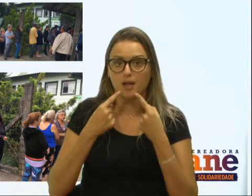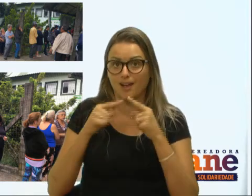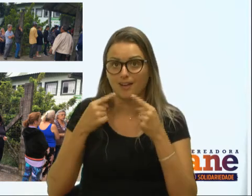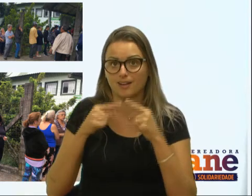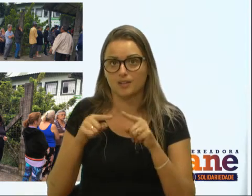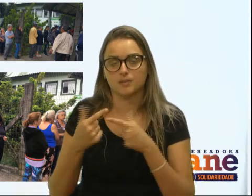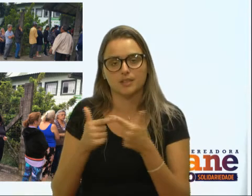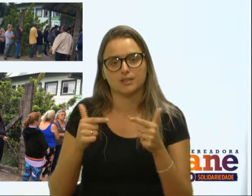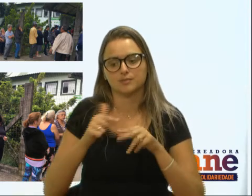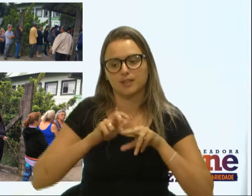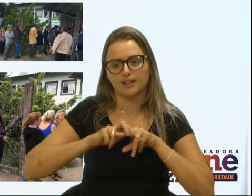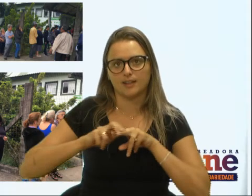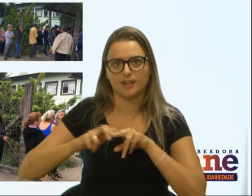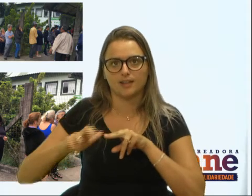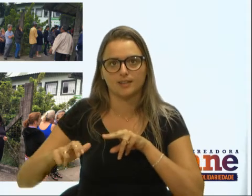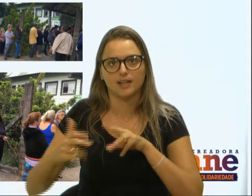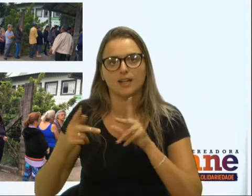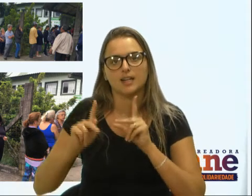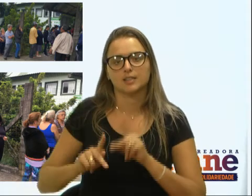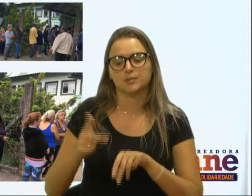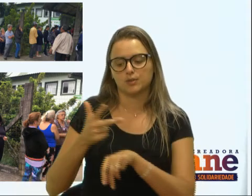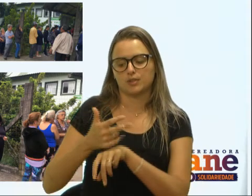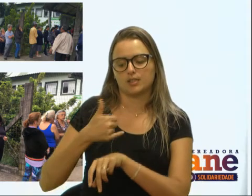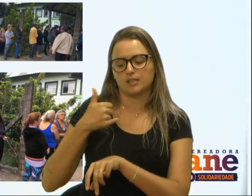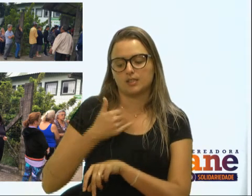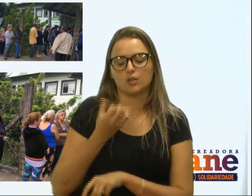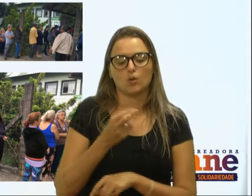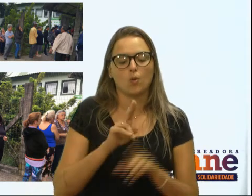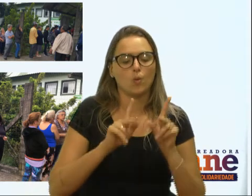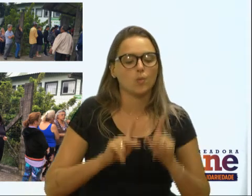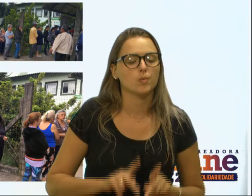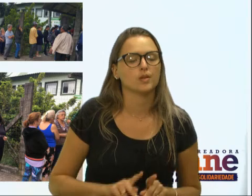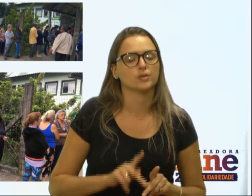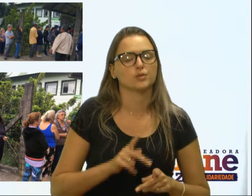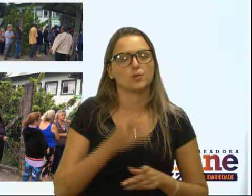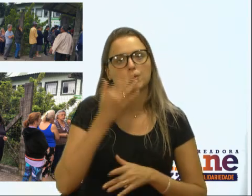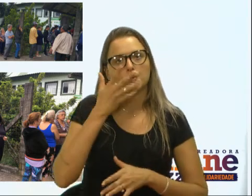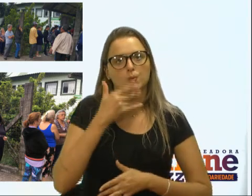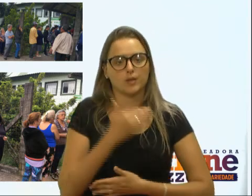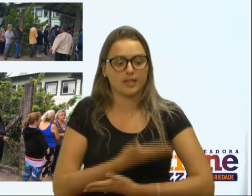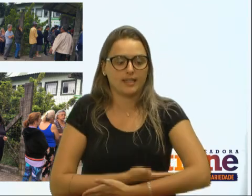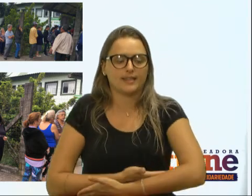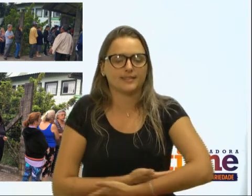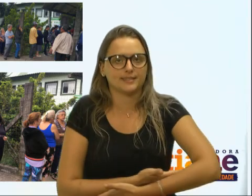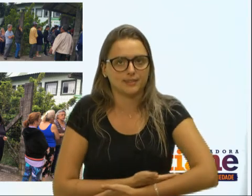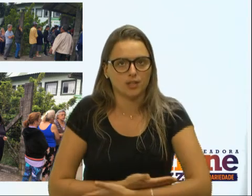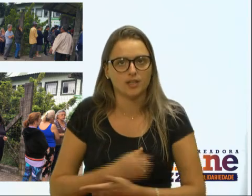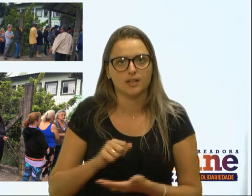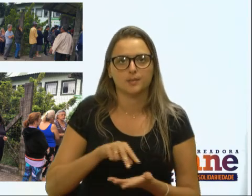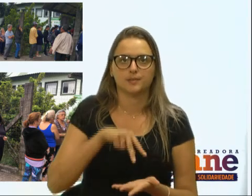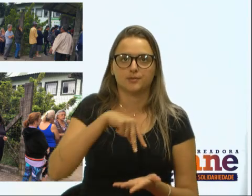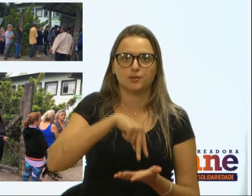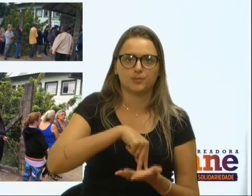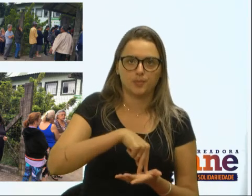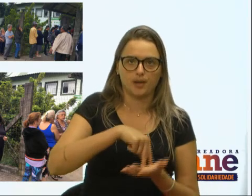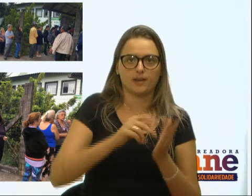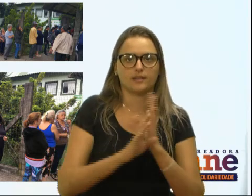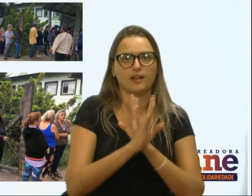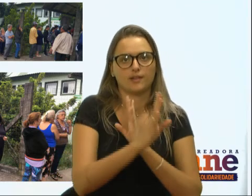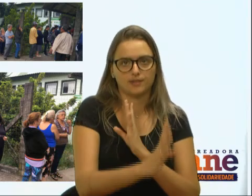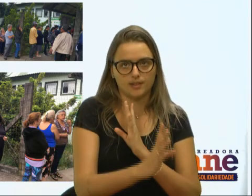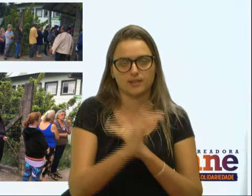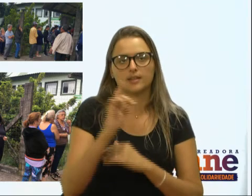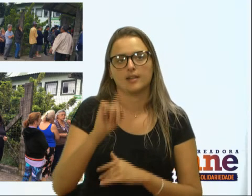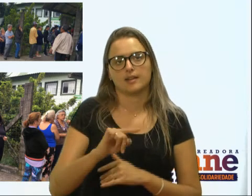sentar. Então, quem é idoso, quem está com uma criança de colo, tem que ficar na fila, em pé. Acaba se tornando